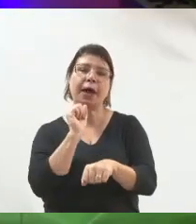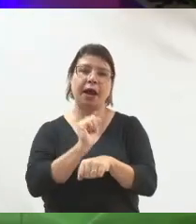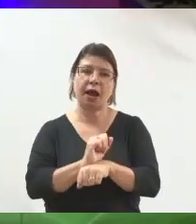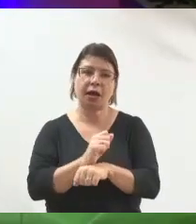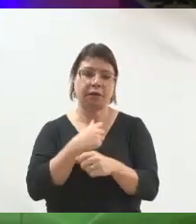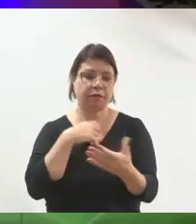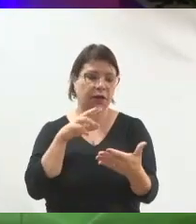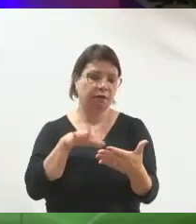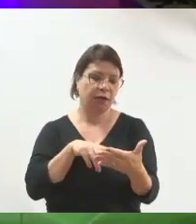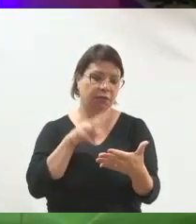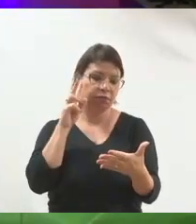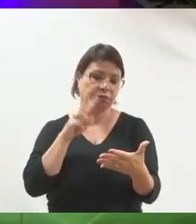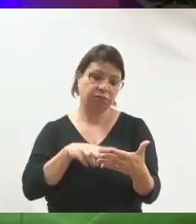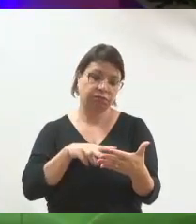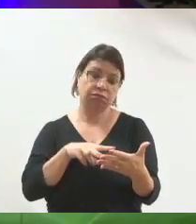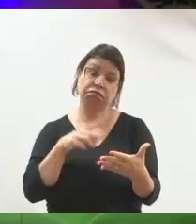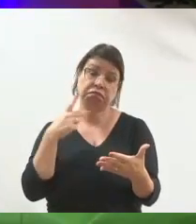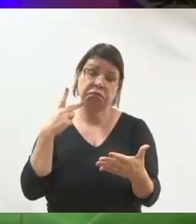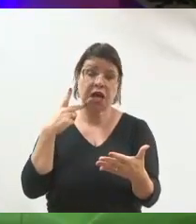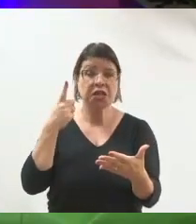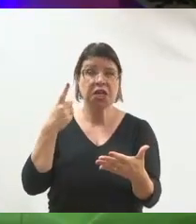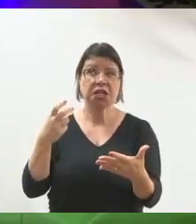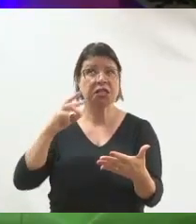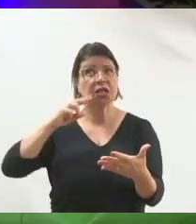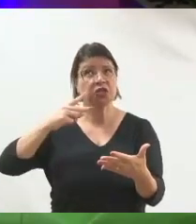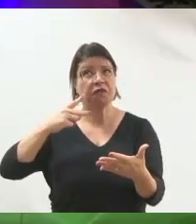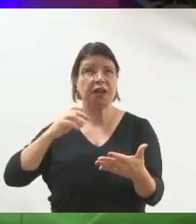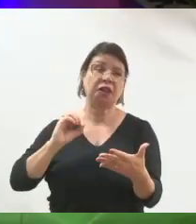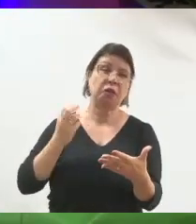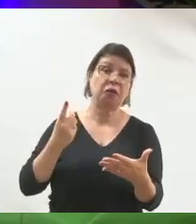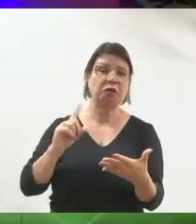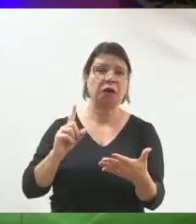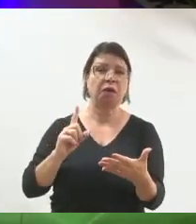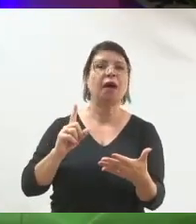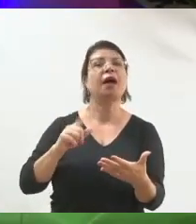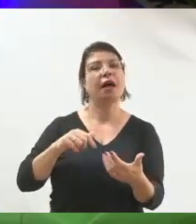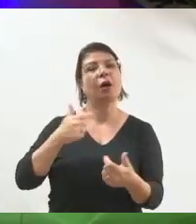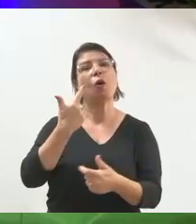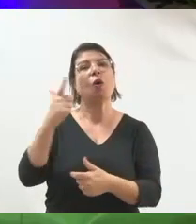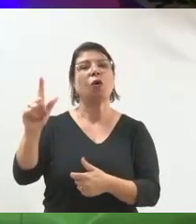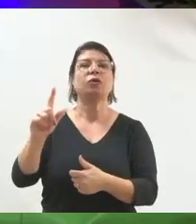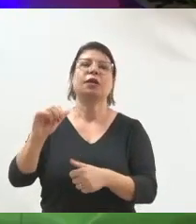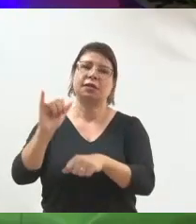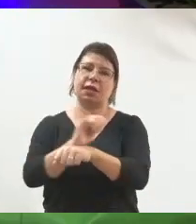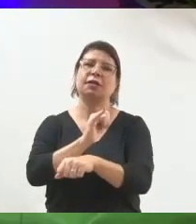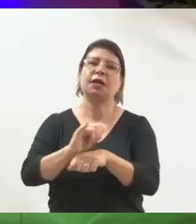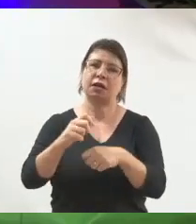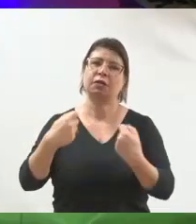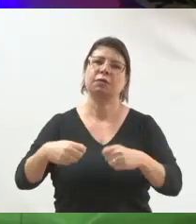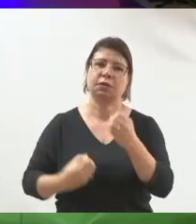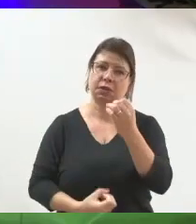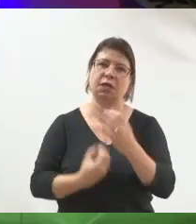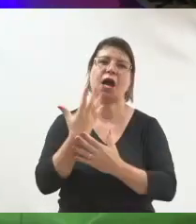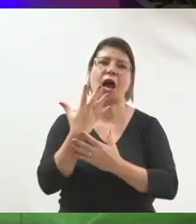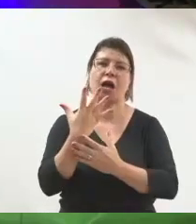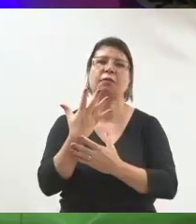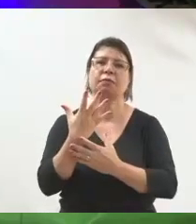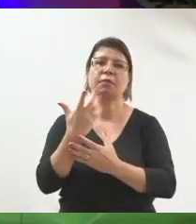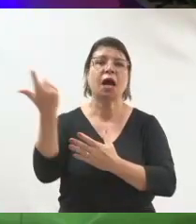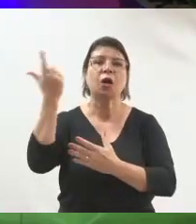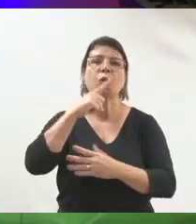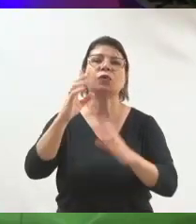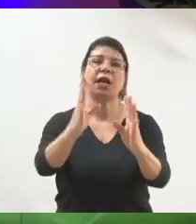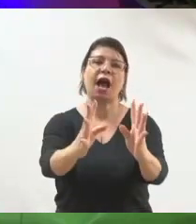a dizer? Então, é uma outra forma, uma outra perspectiva para que vocês tenham a atenção